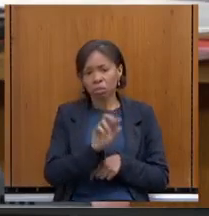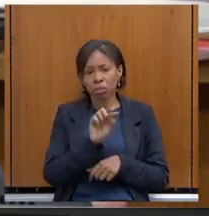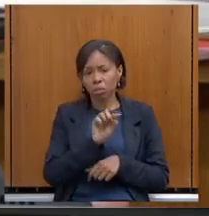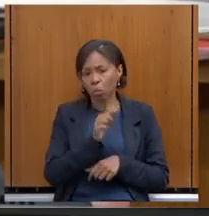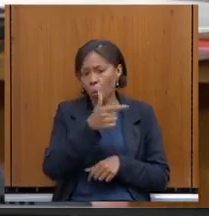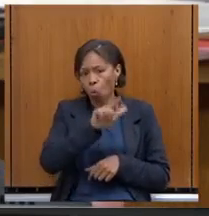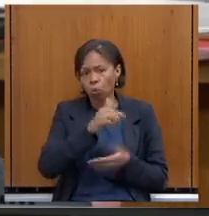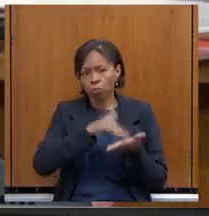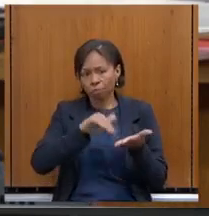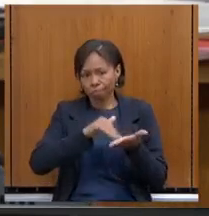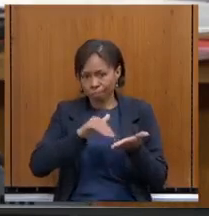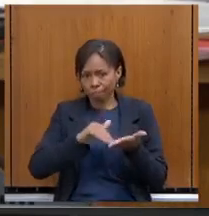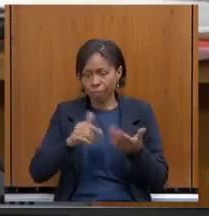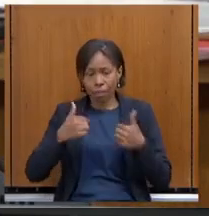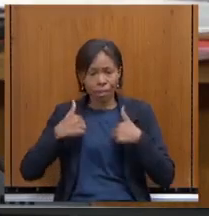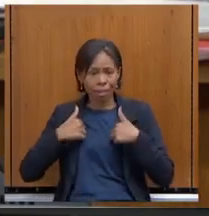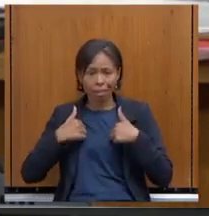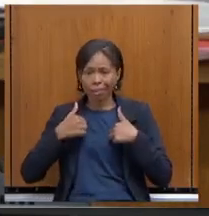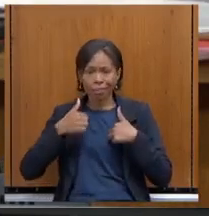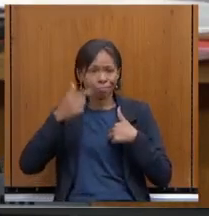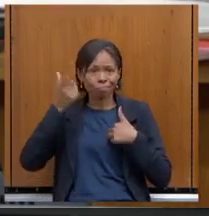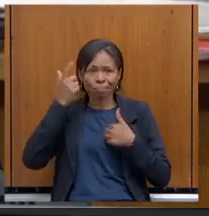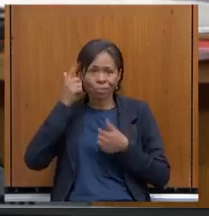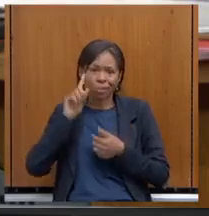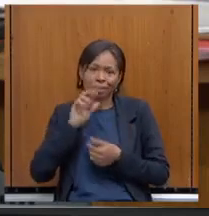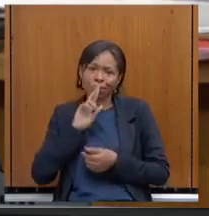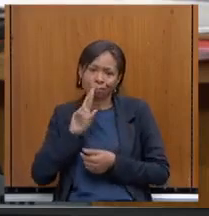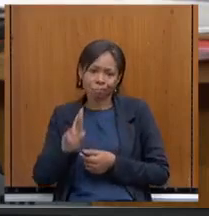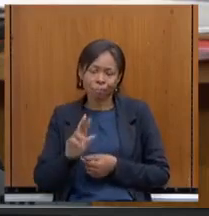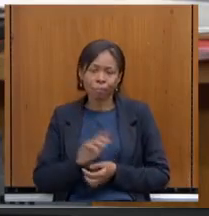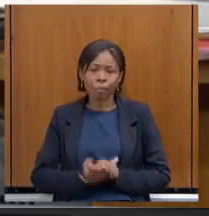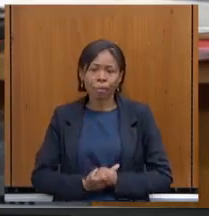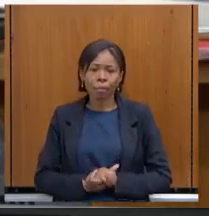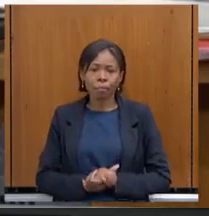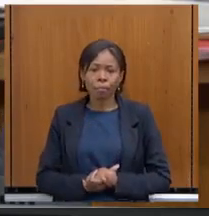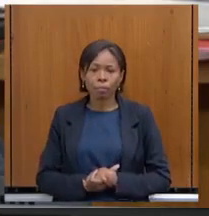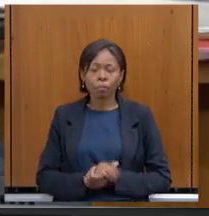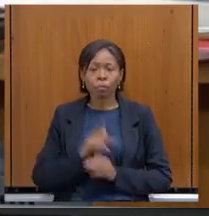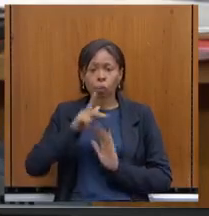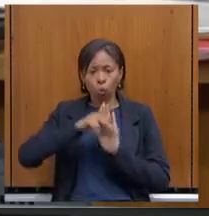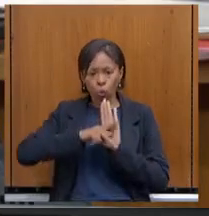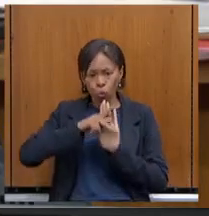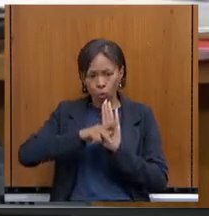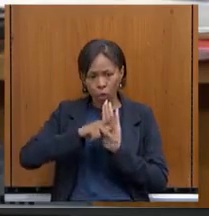oportunidade, não teria capacidade de falar com o senhor. Sobre o Recomeça Minas,